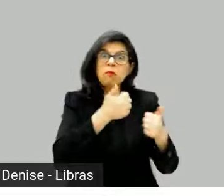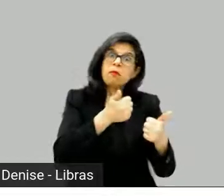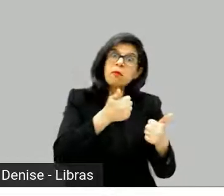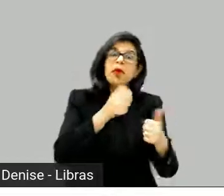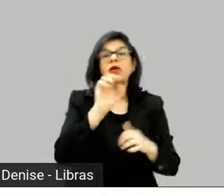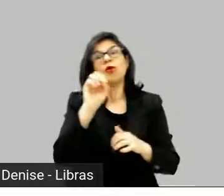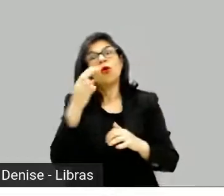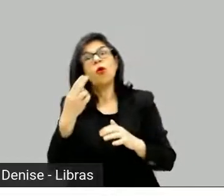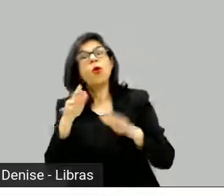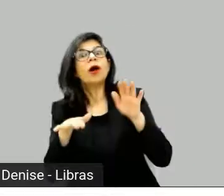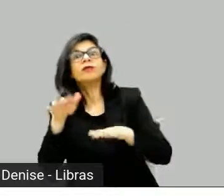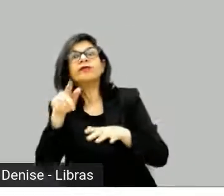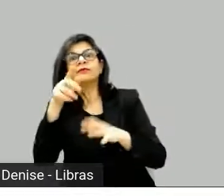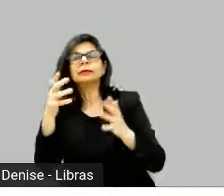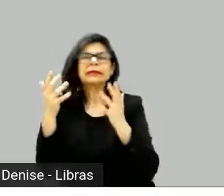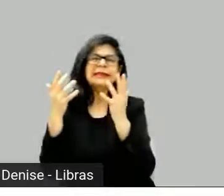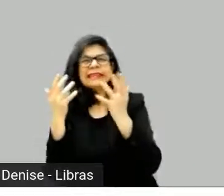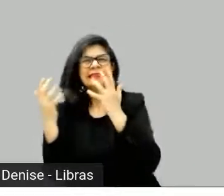jeito?